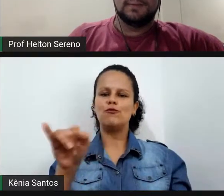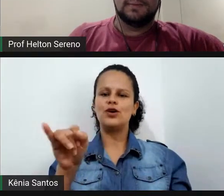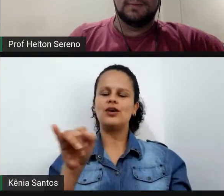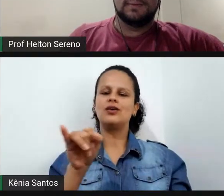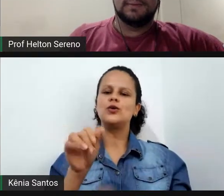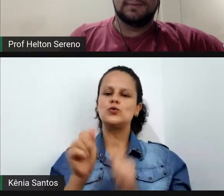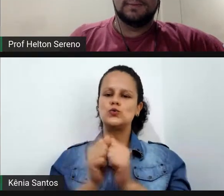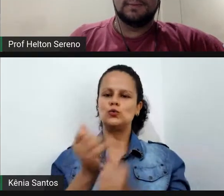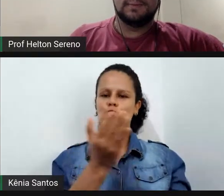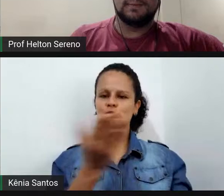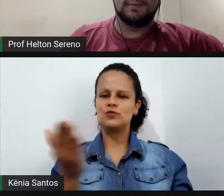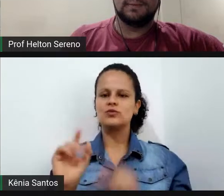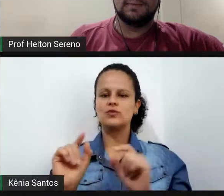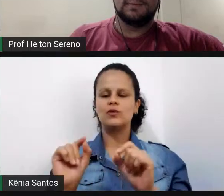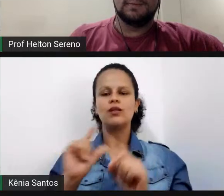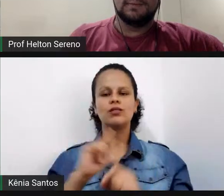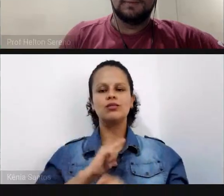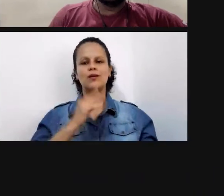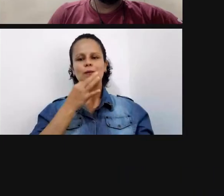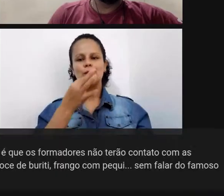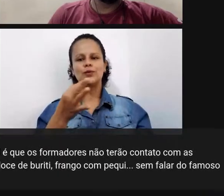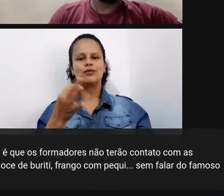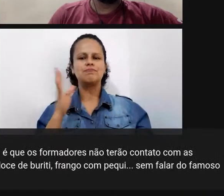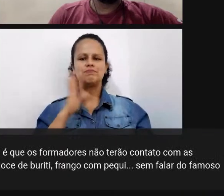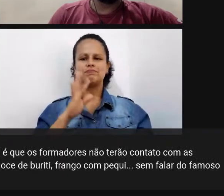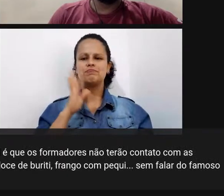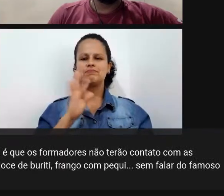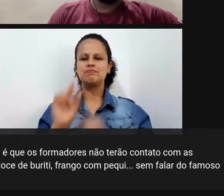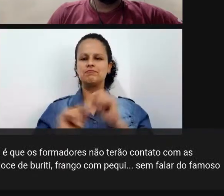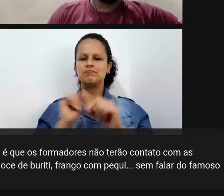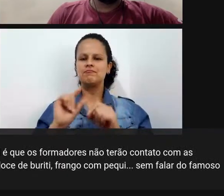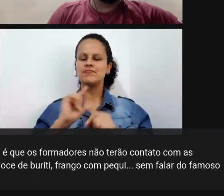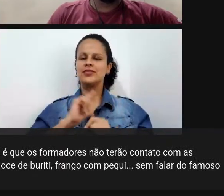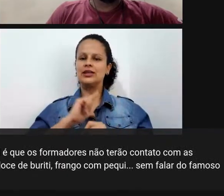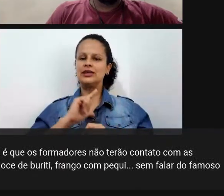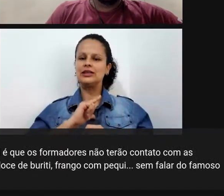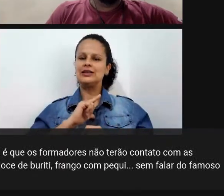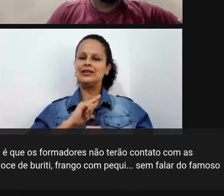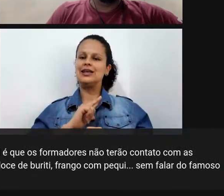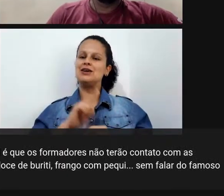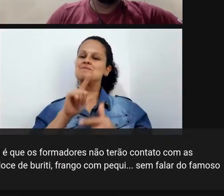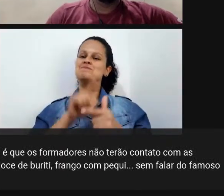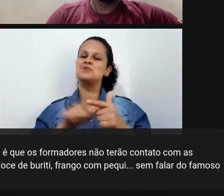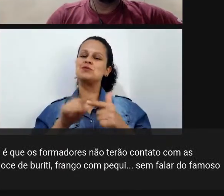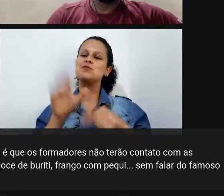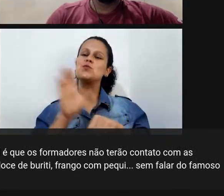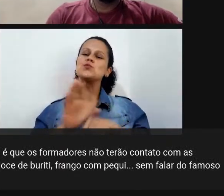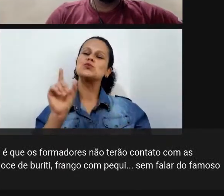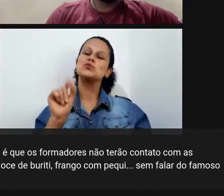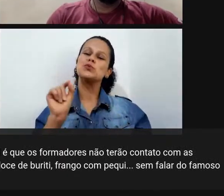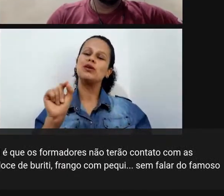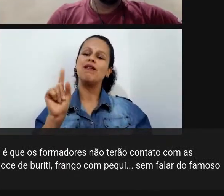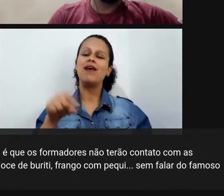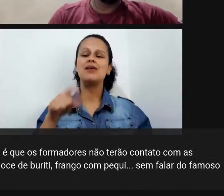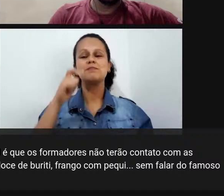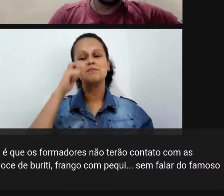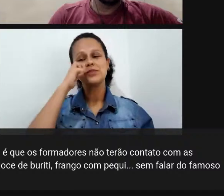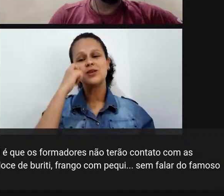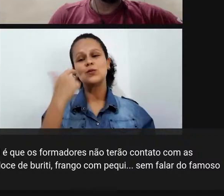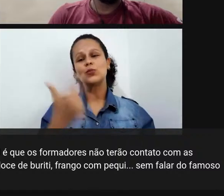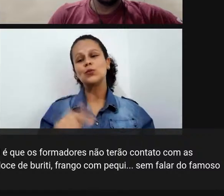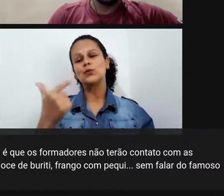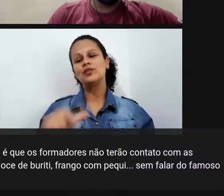ele comentou uma coisa muito interessante o único problema do curso não ser presencial os formadores não terão